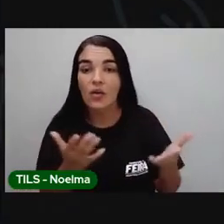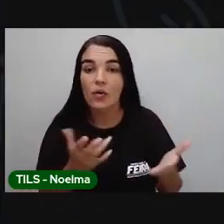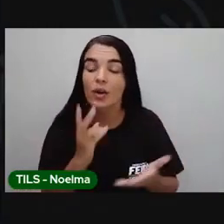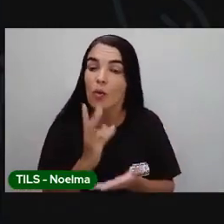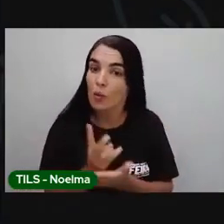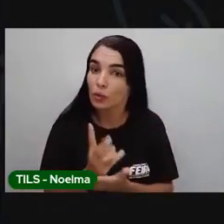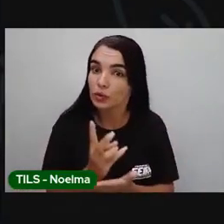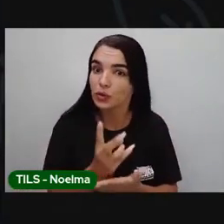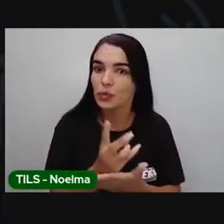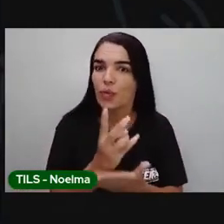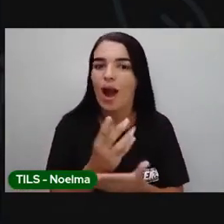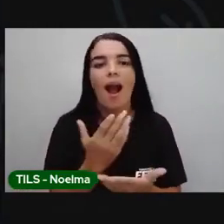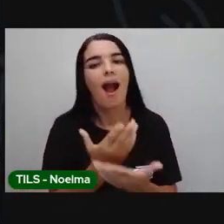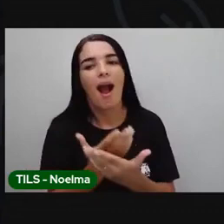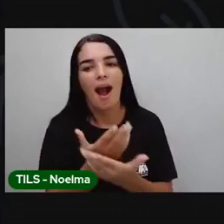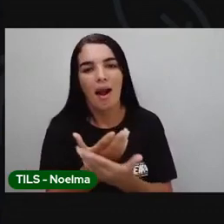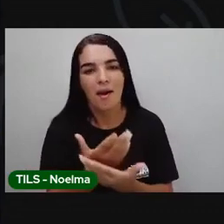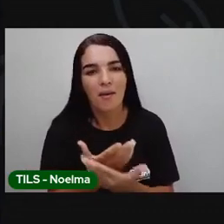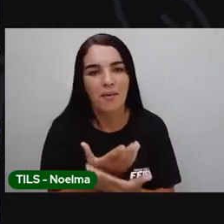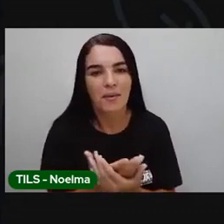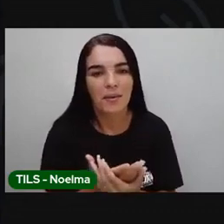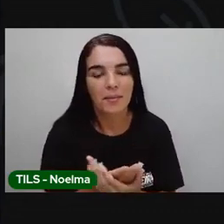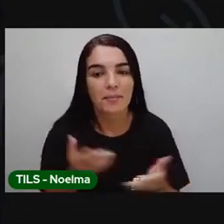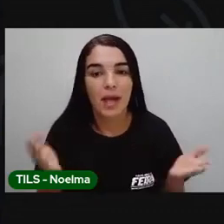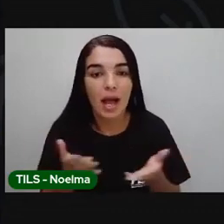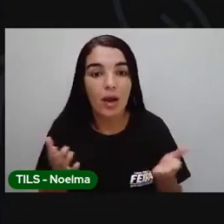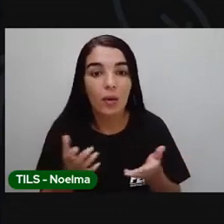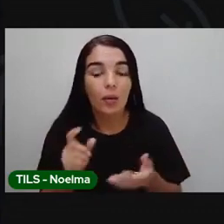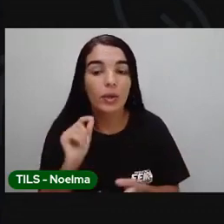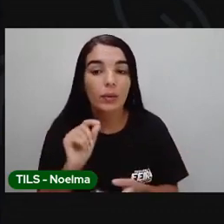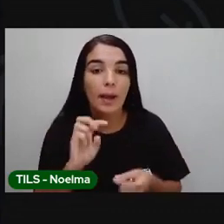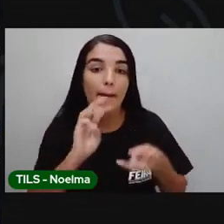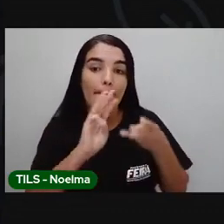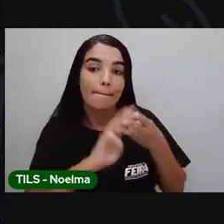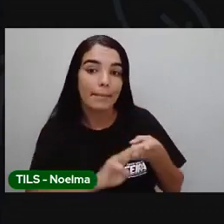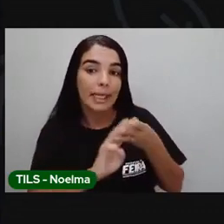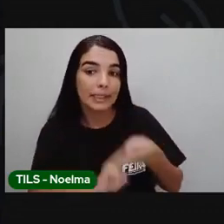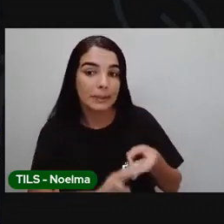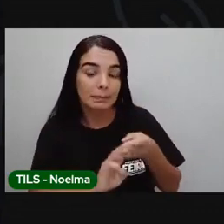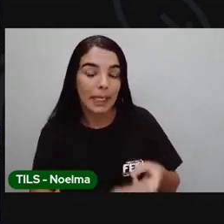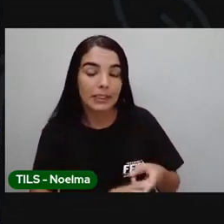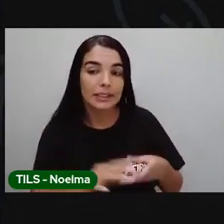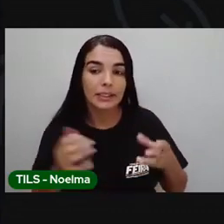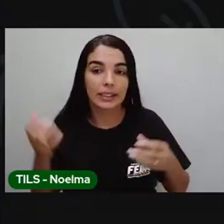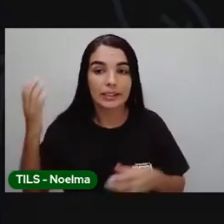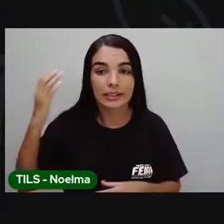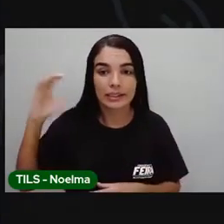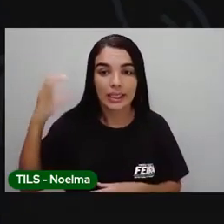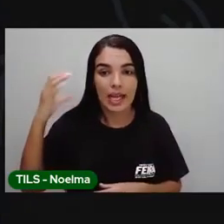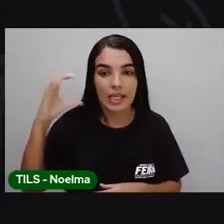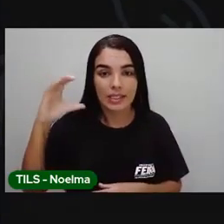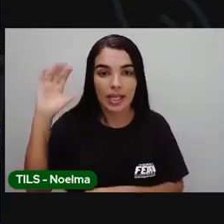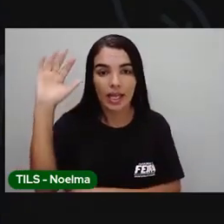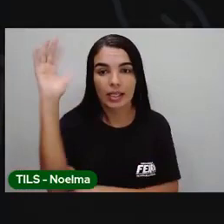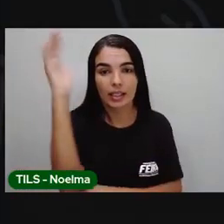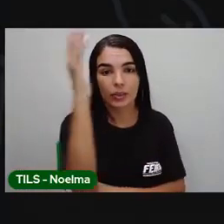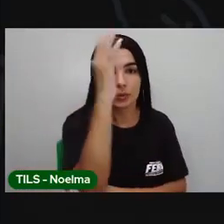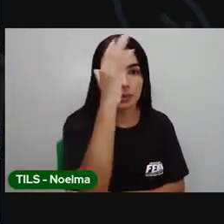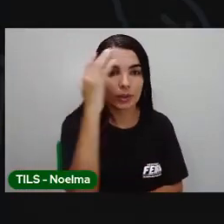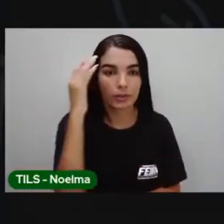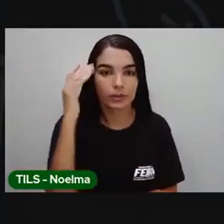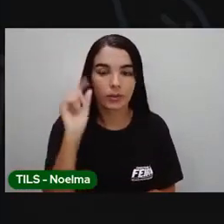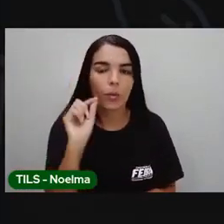seguimento à nossa aula. Agora somos matemáticas e ciências da natureza e o tema de hoje será